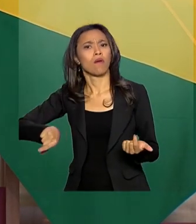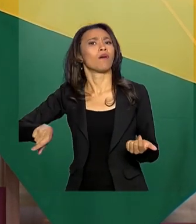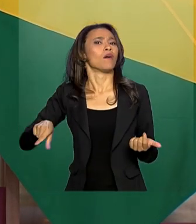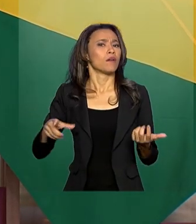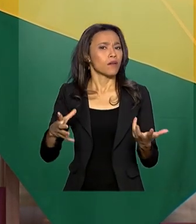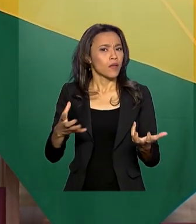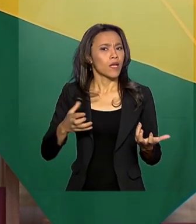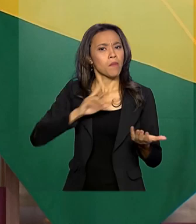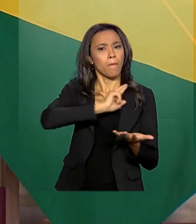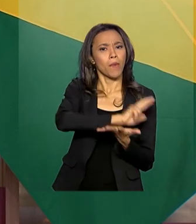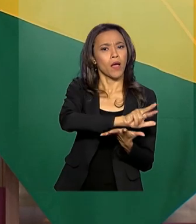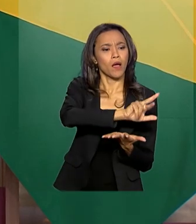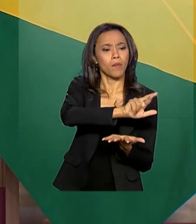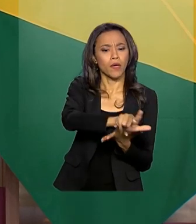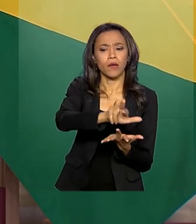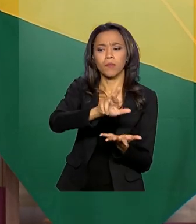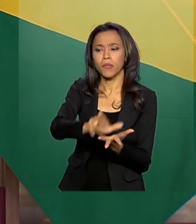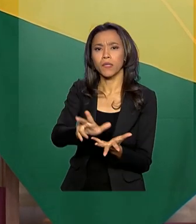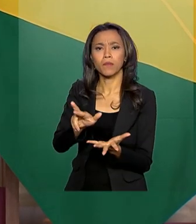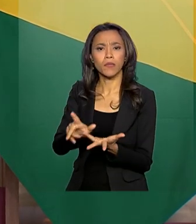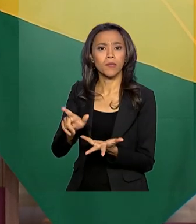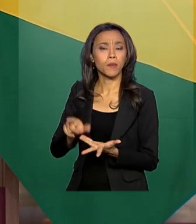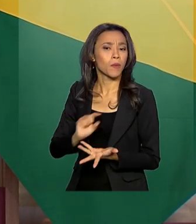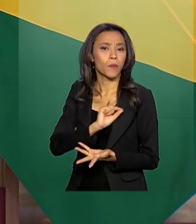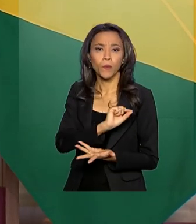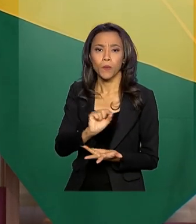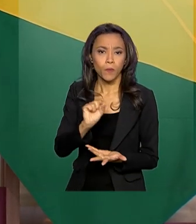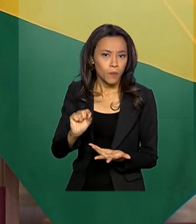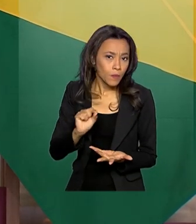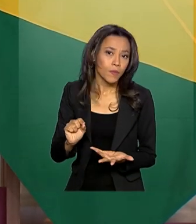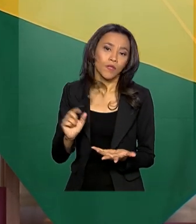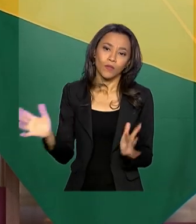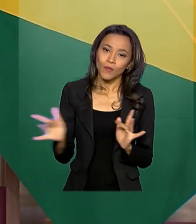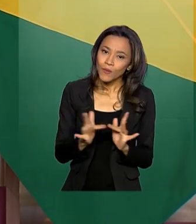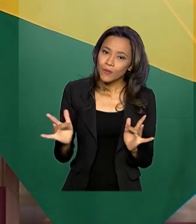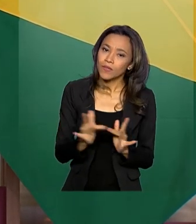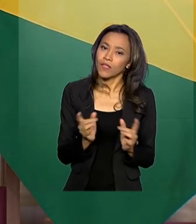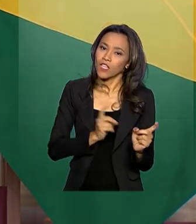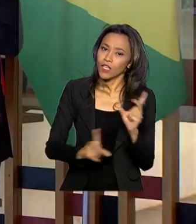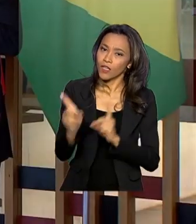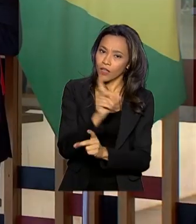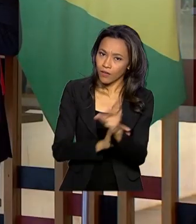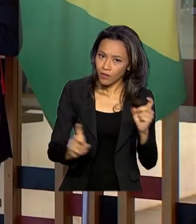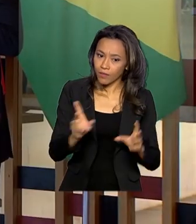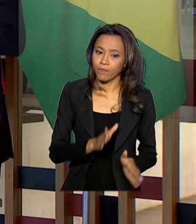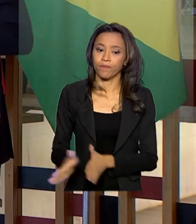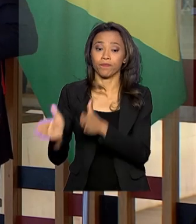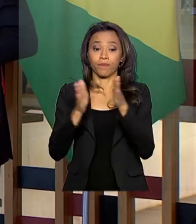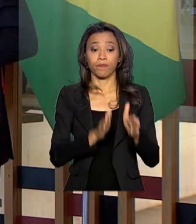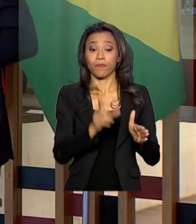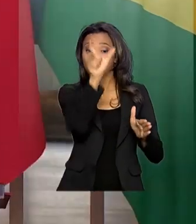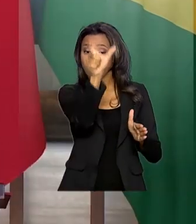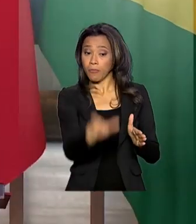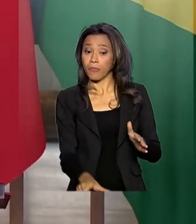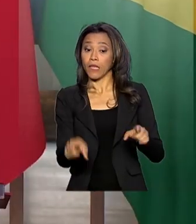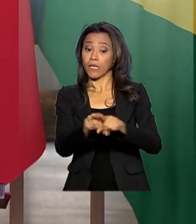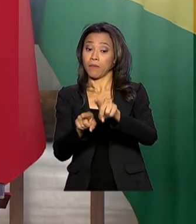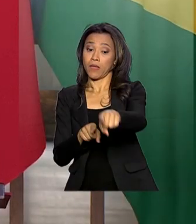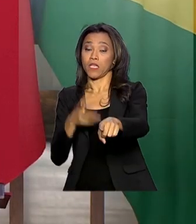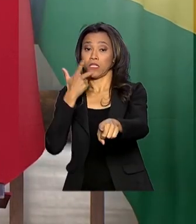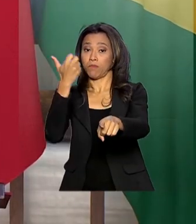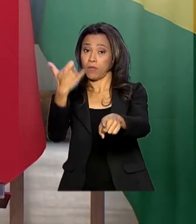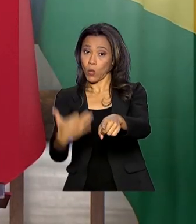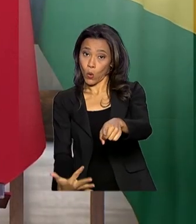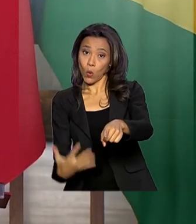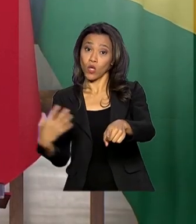diversificar as nossas relações comerciais. Xi Jinping destacou que os novos